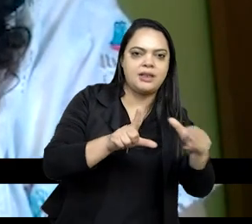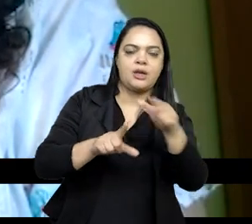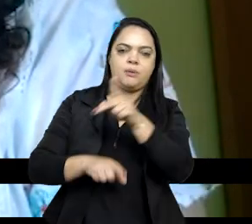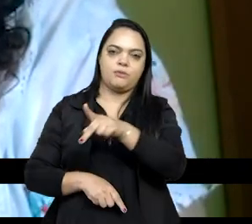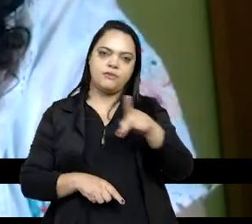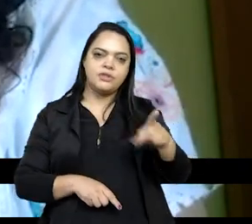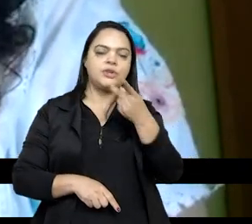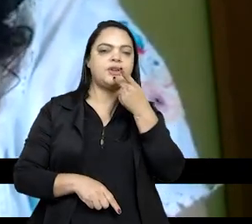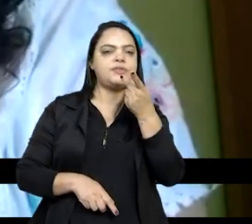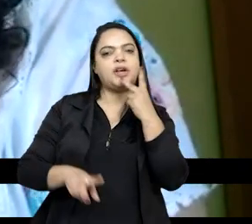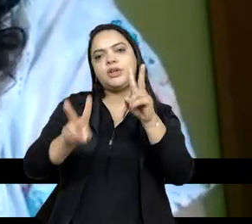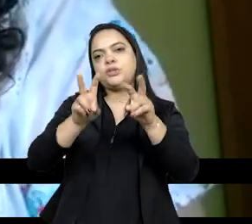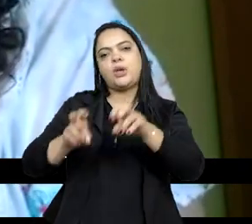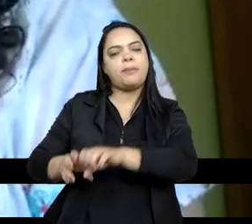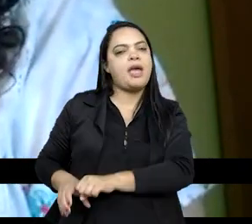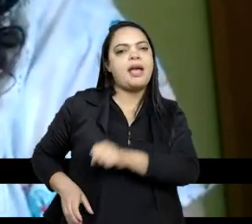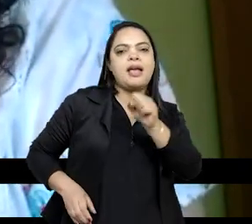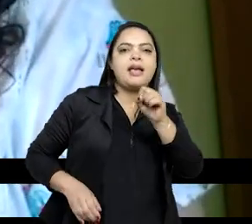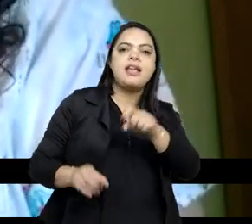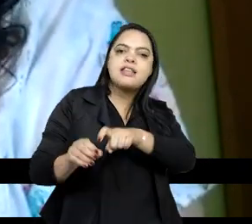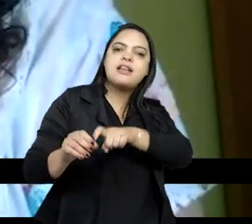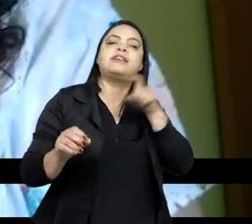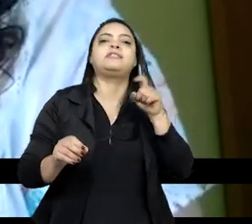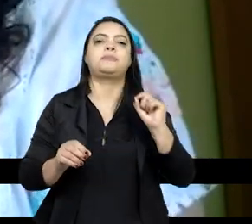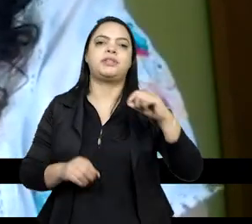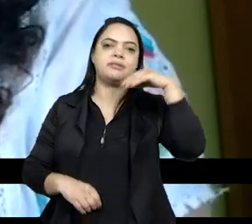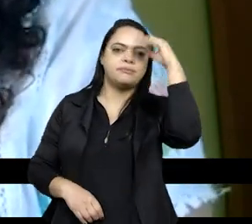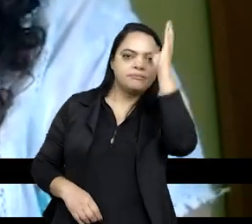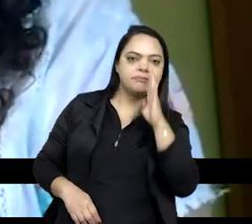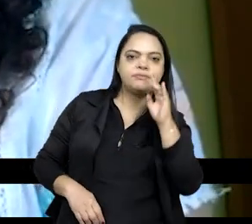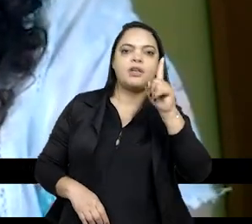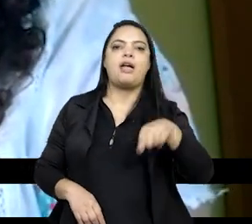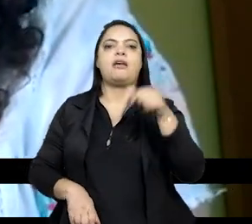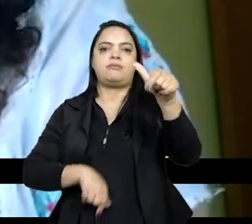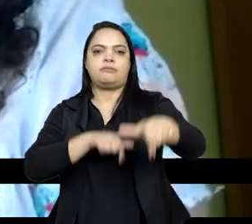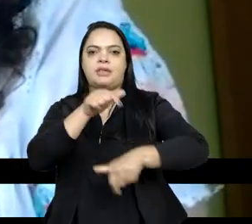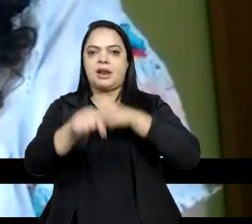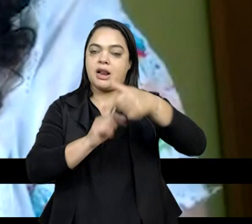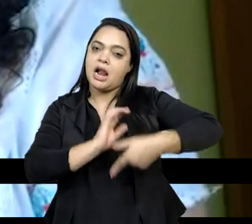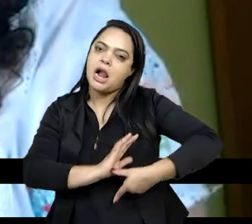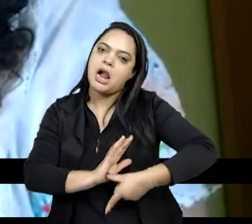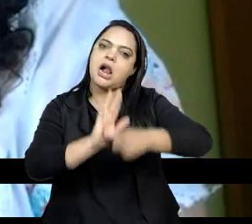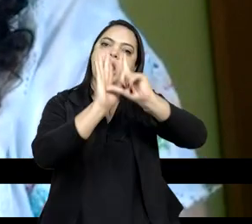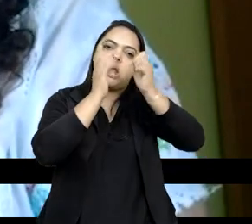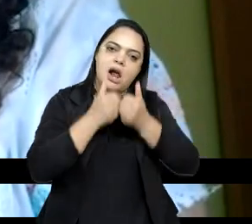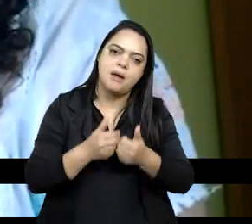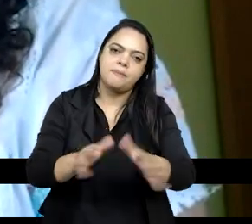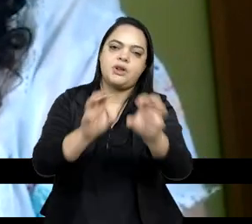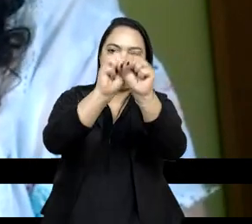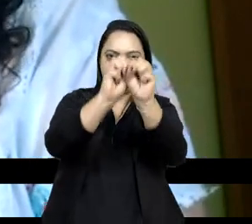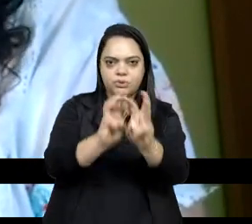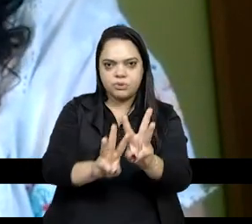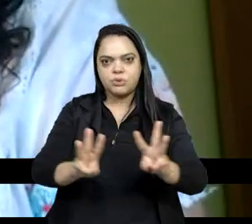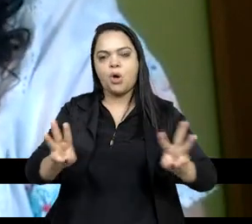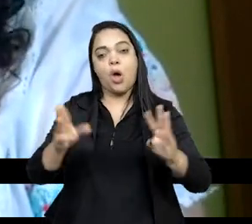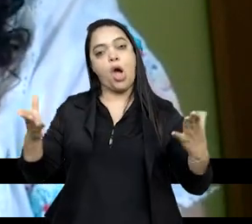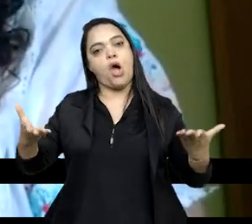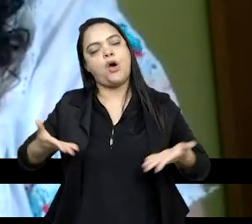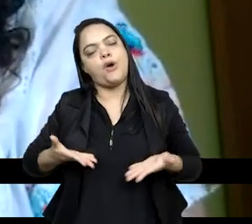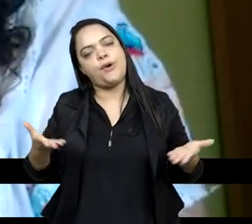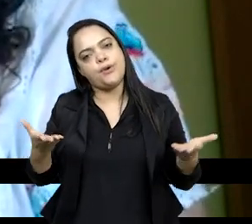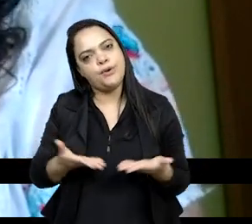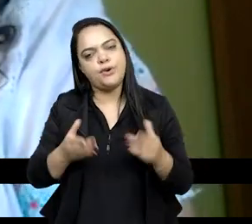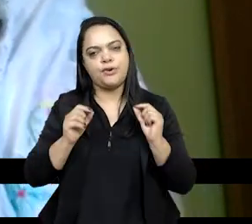sobre as Independências no Brasil, uma das ações que antecedem o lançamento do portal. No episódio de